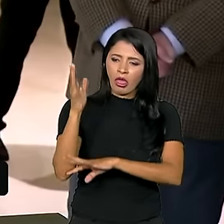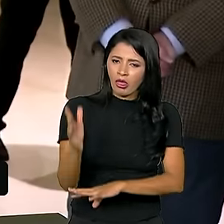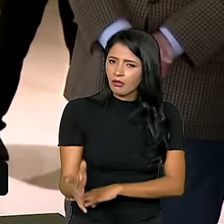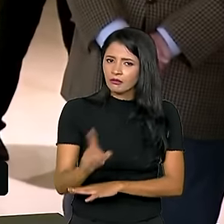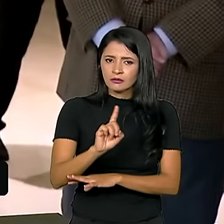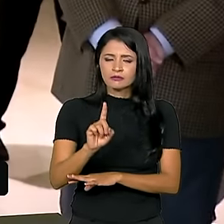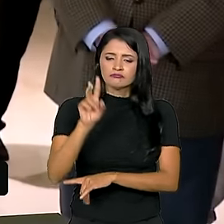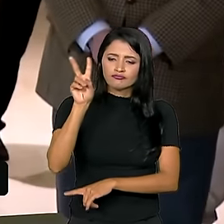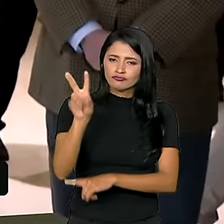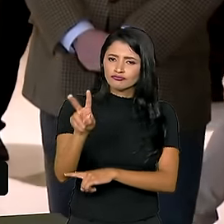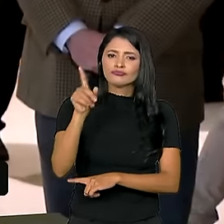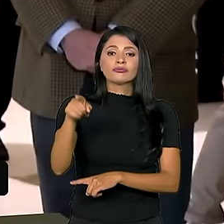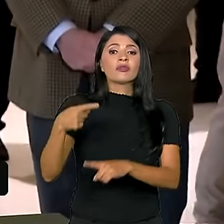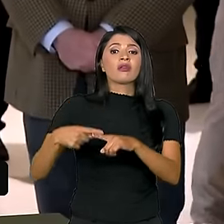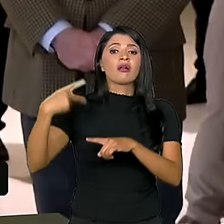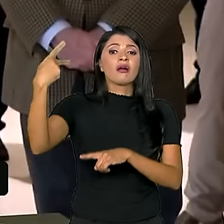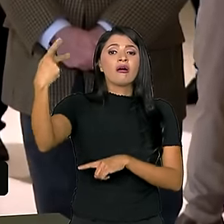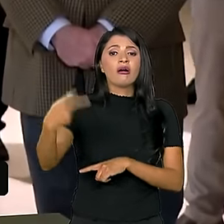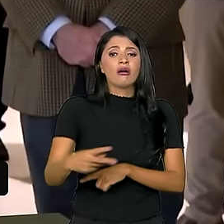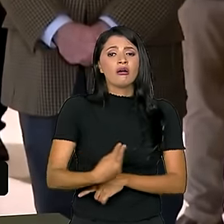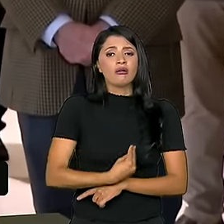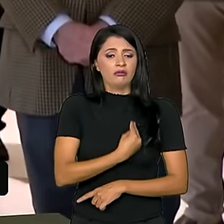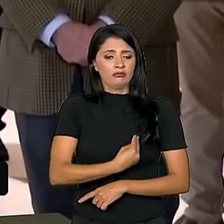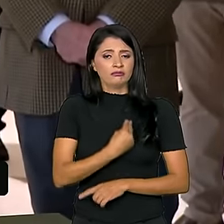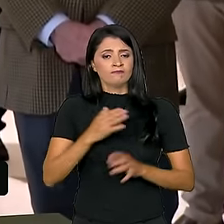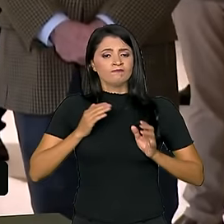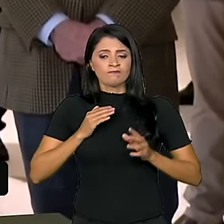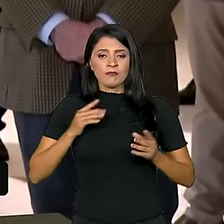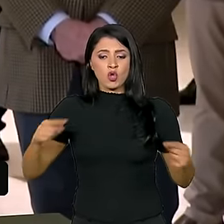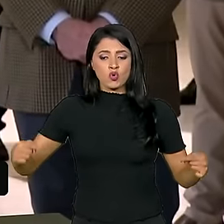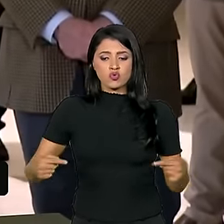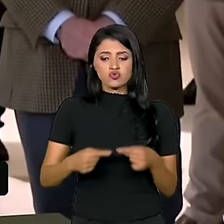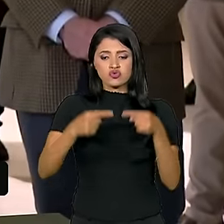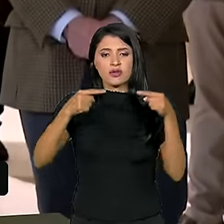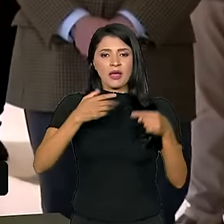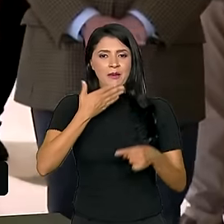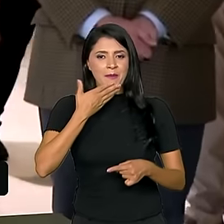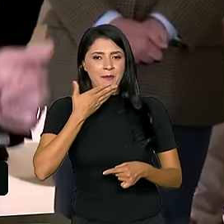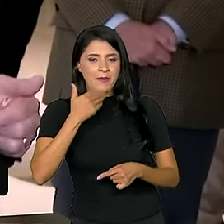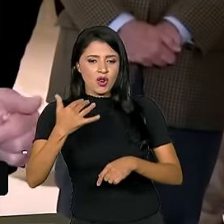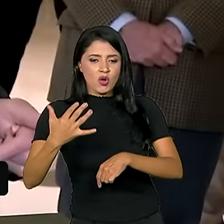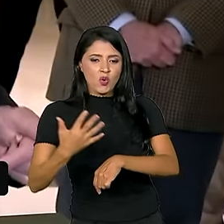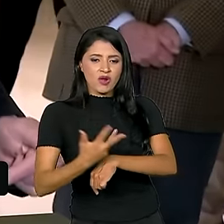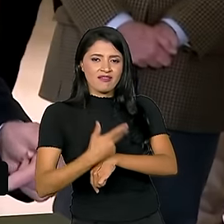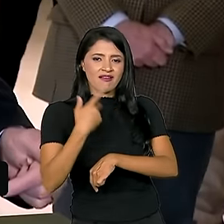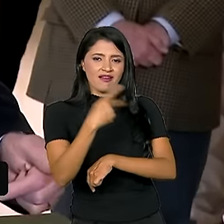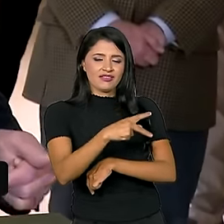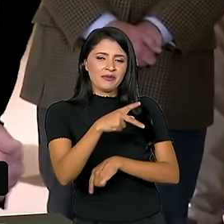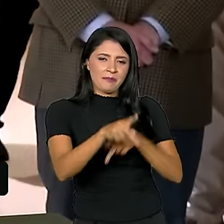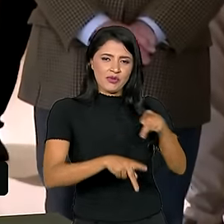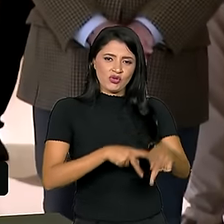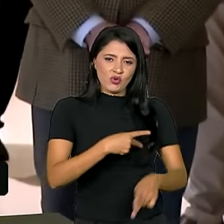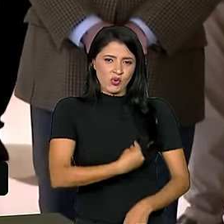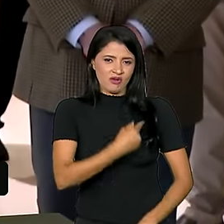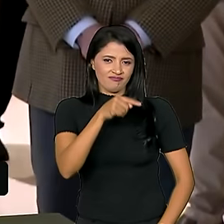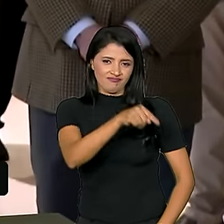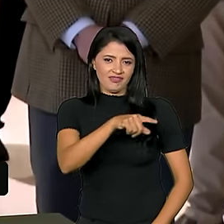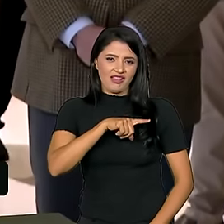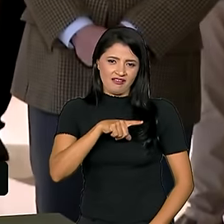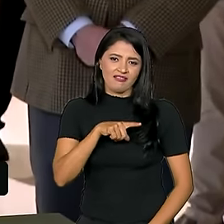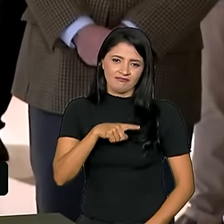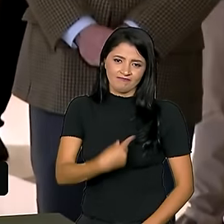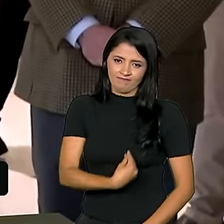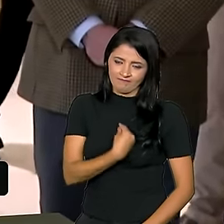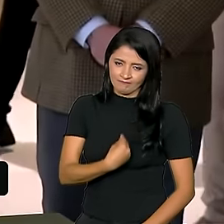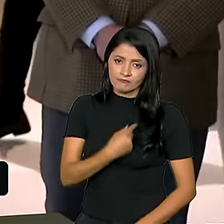porque aí é que está a riqueza dessa combinação, sabe, de melhorar a qualidade da vida das pessoas que estão lá. As pessoas